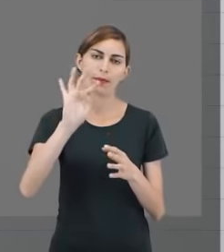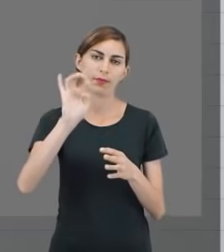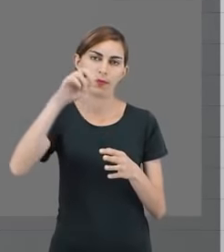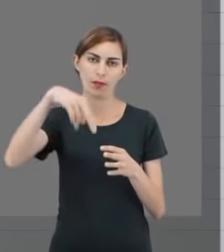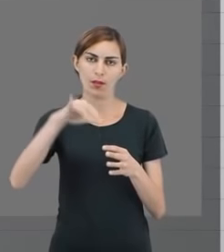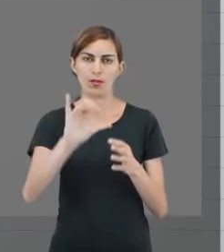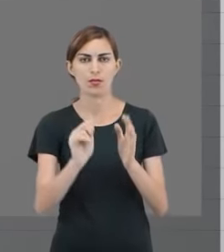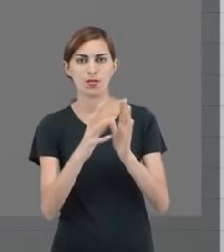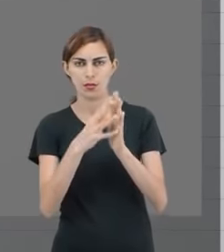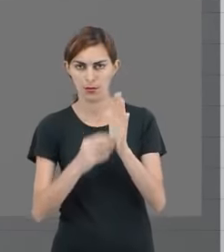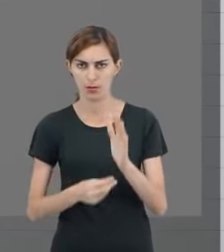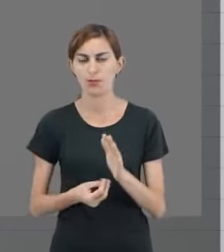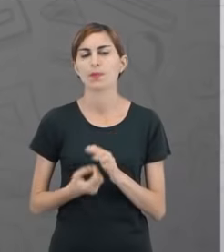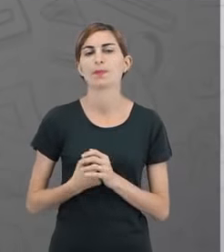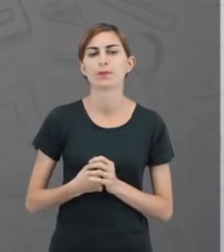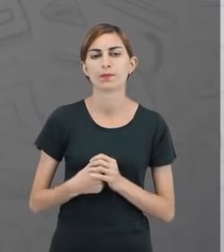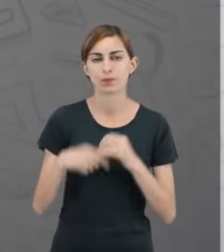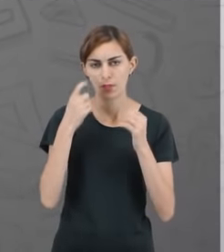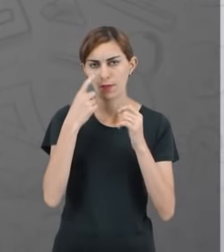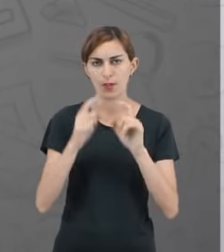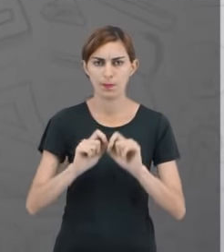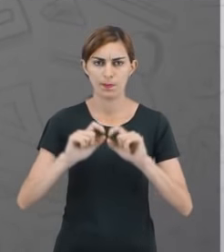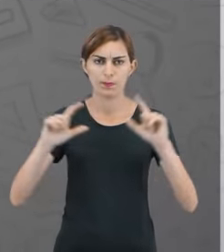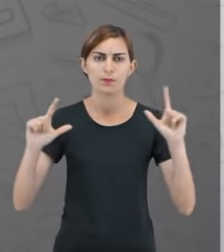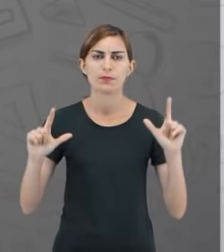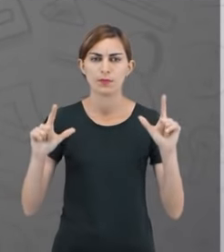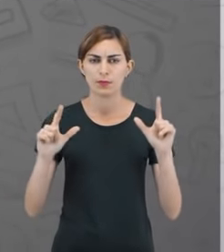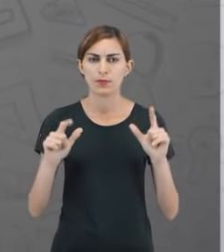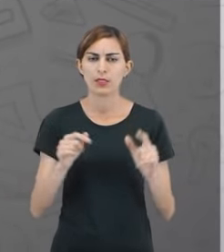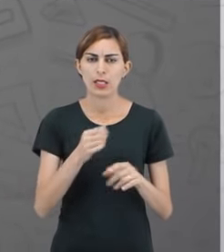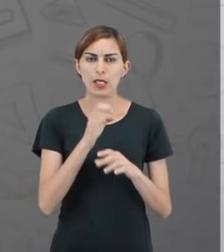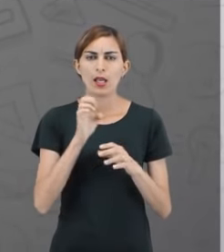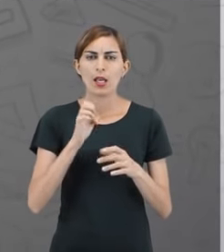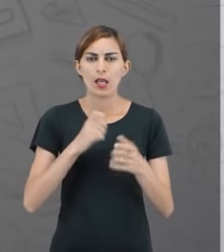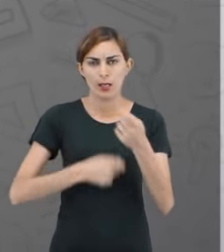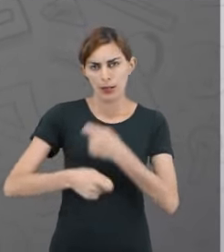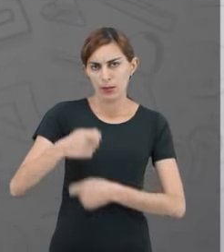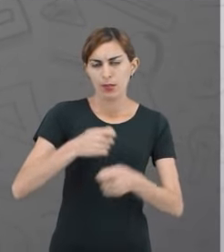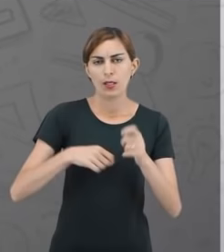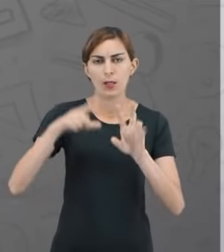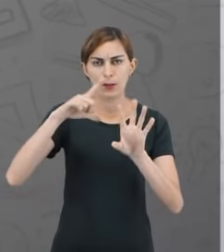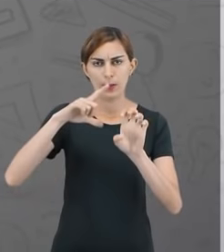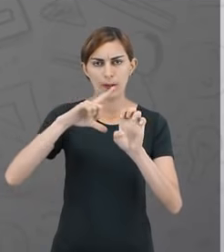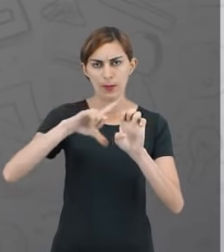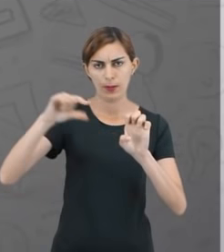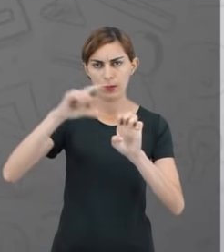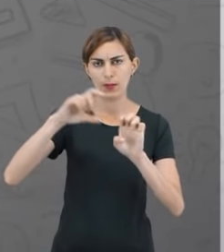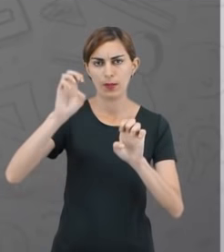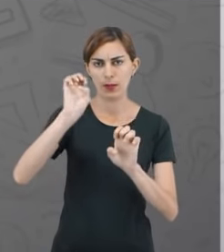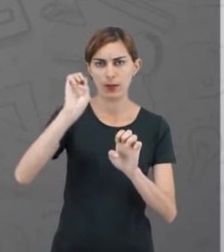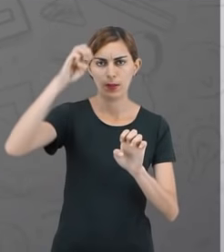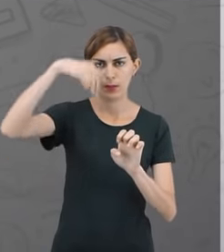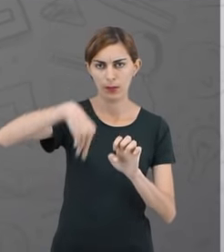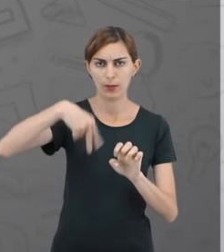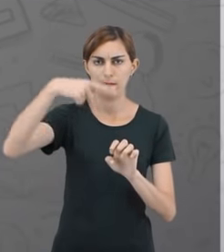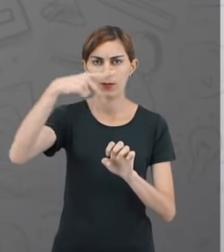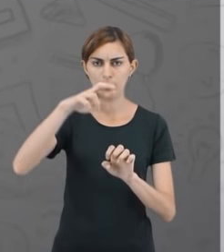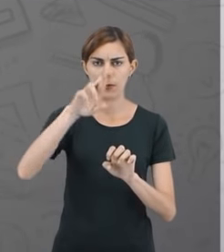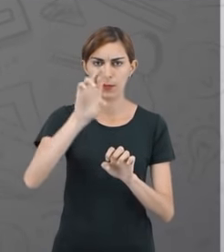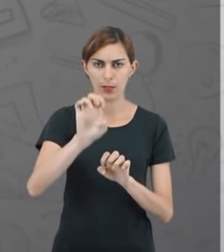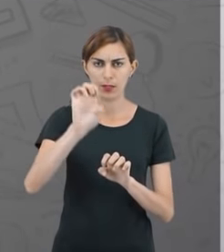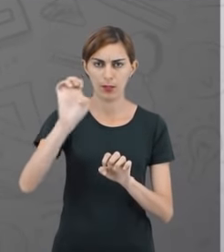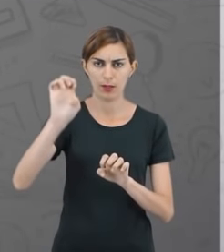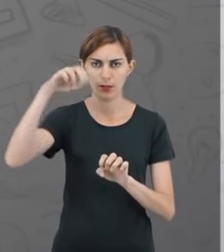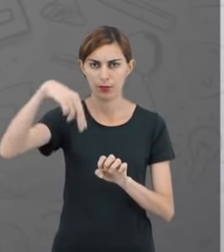Você vai entender um pouquinho, observando aí, um exemplo da disciplina de empreendedorismo. Como você pode ver, é uma disciplina